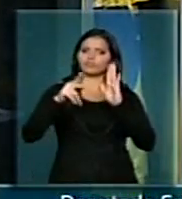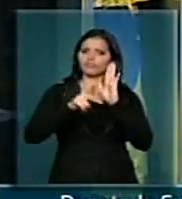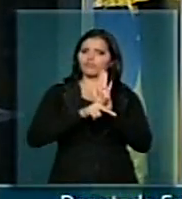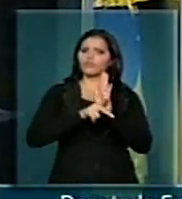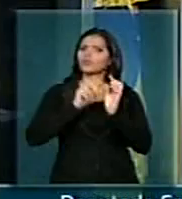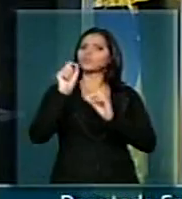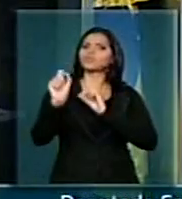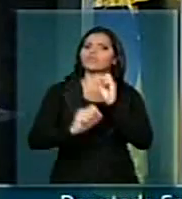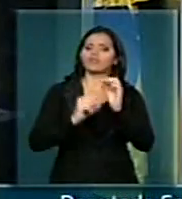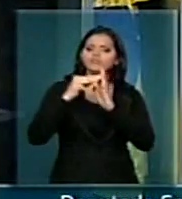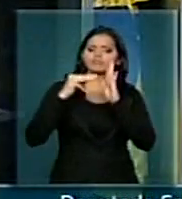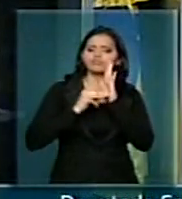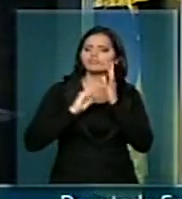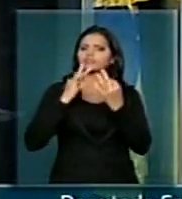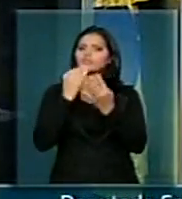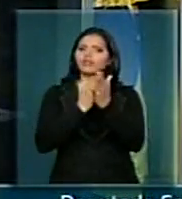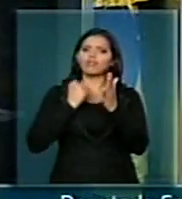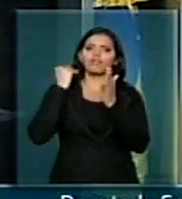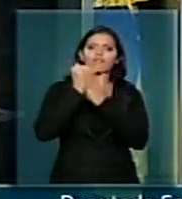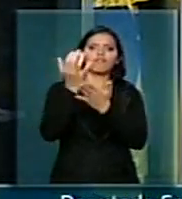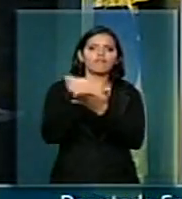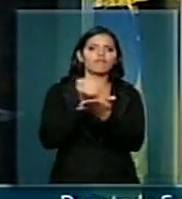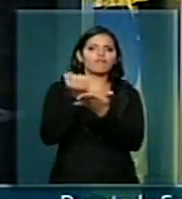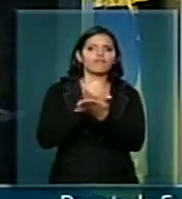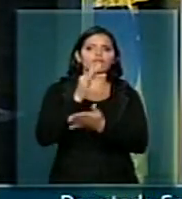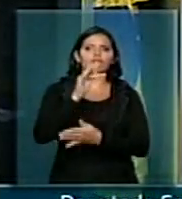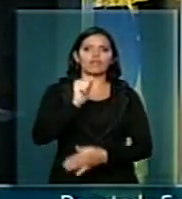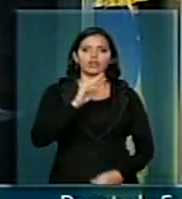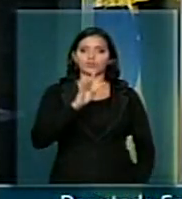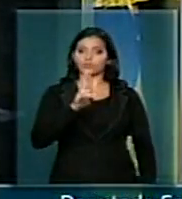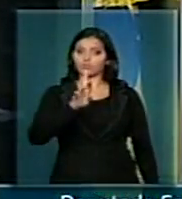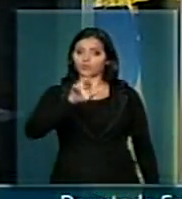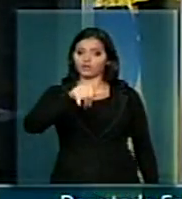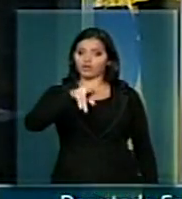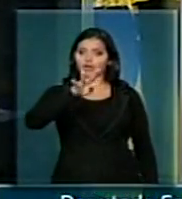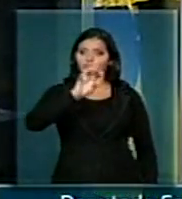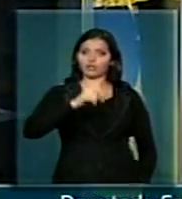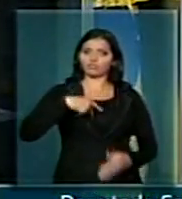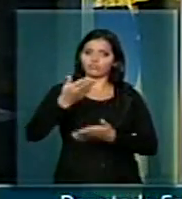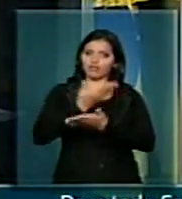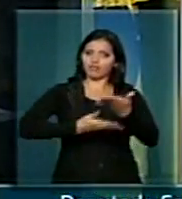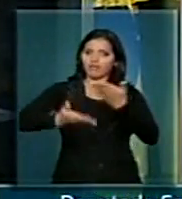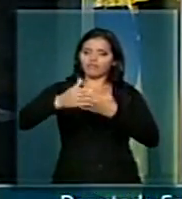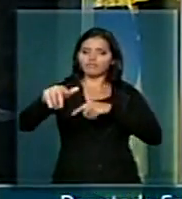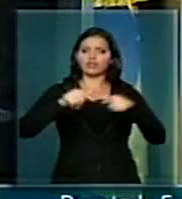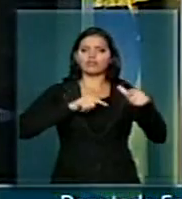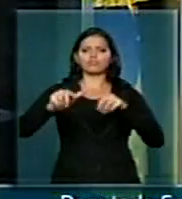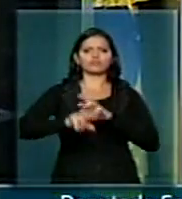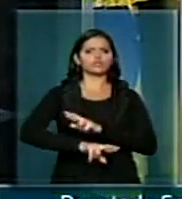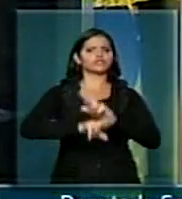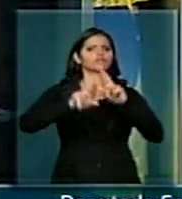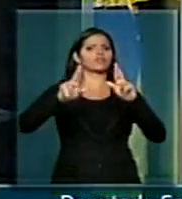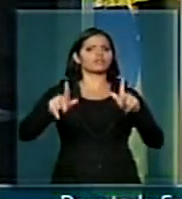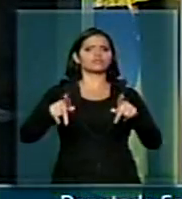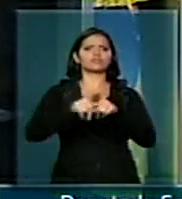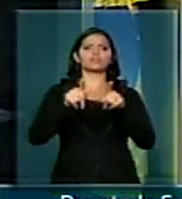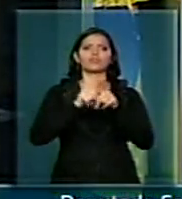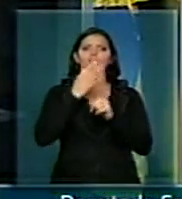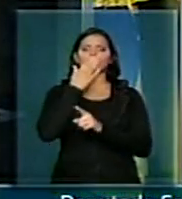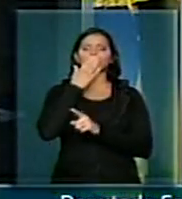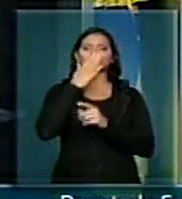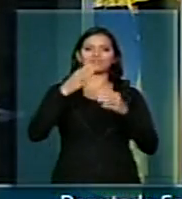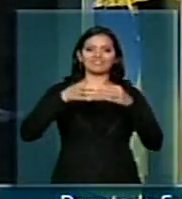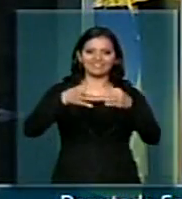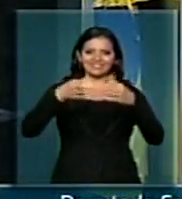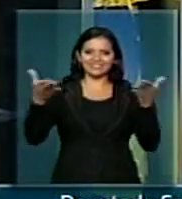aumento dos limites de faturamento, tratamento trabalhista diferenciado e favorecido